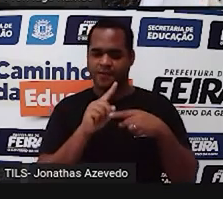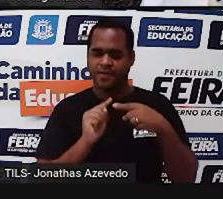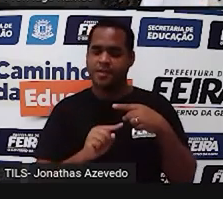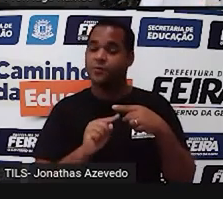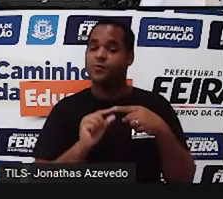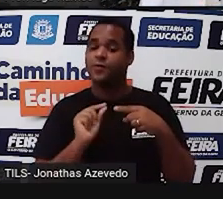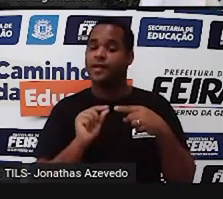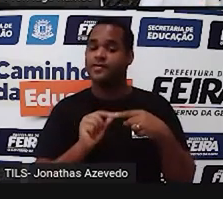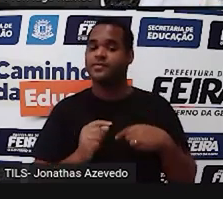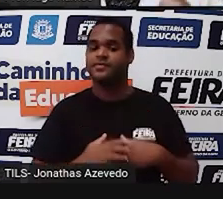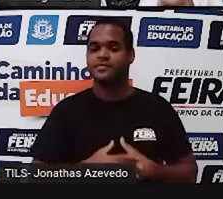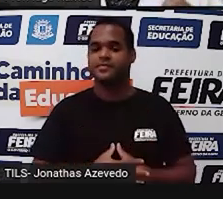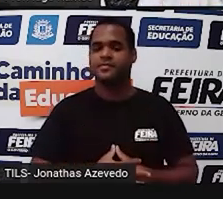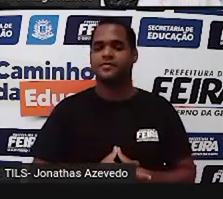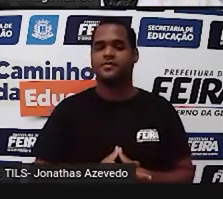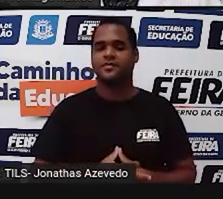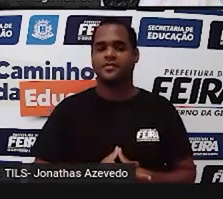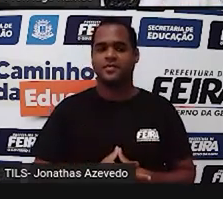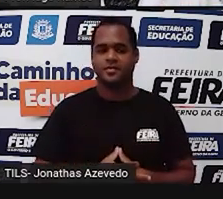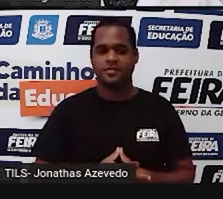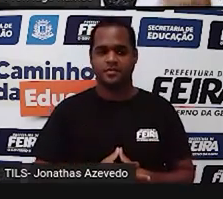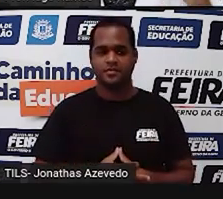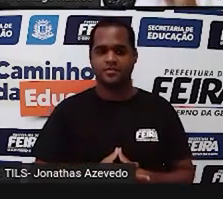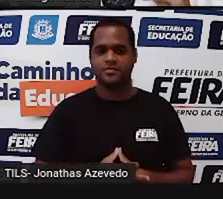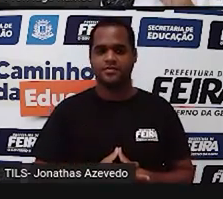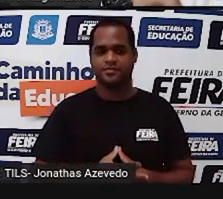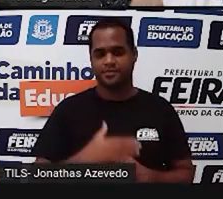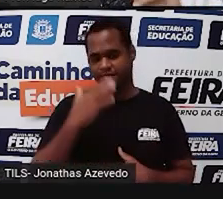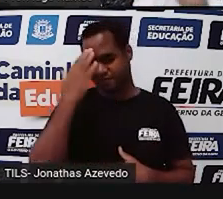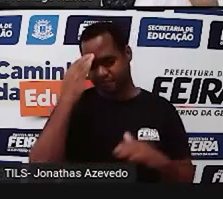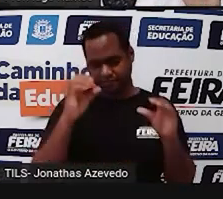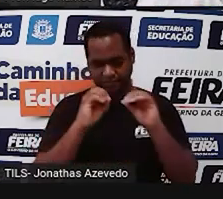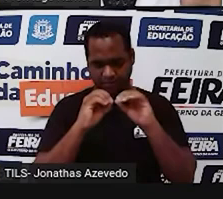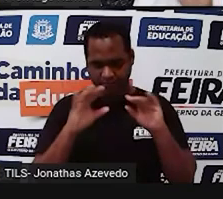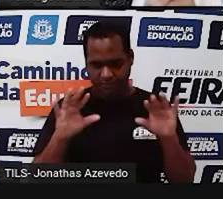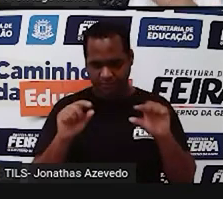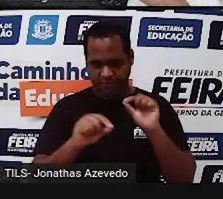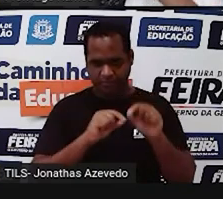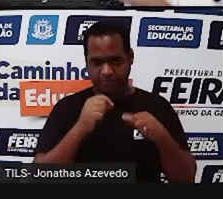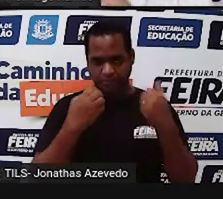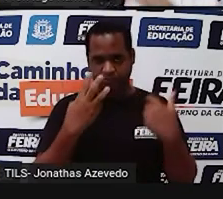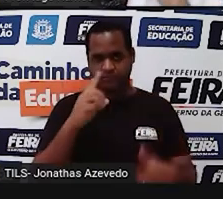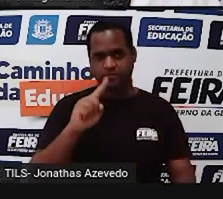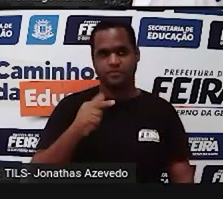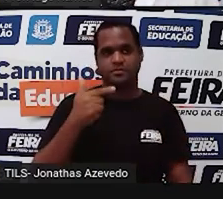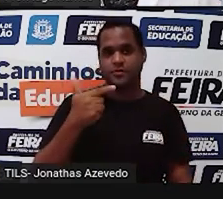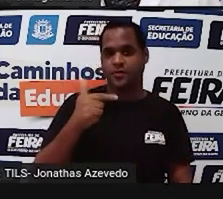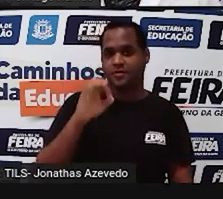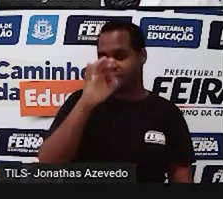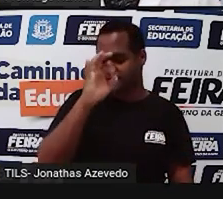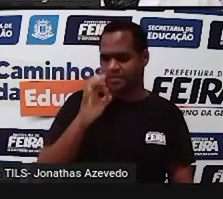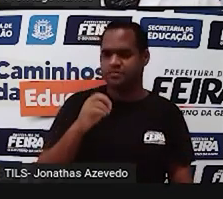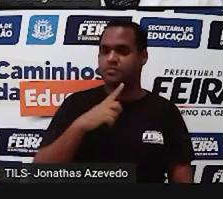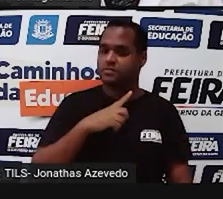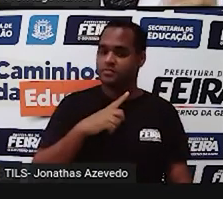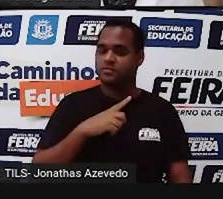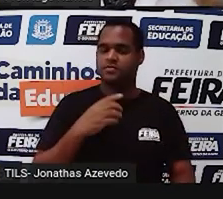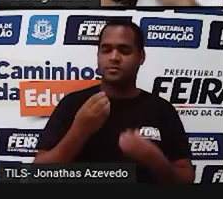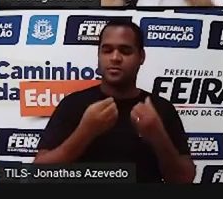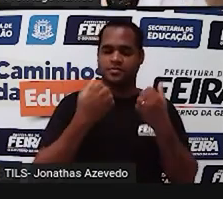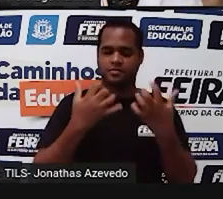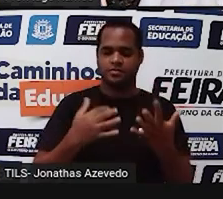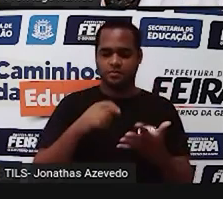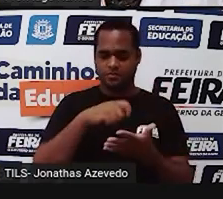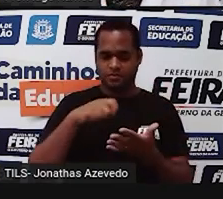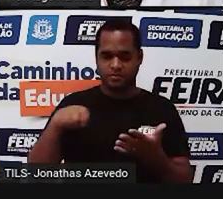fração. Então a gente precisa entender que a gente pode escrever 3,2% escrevendo